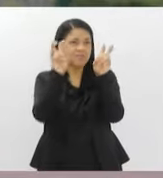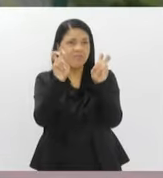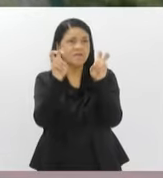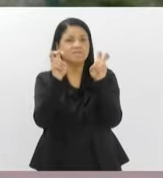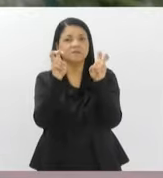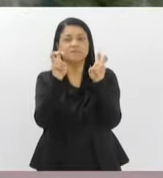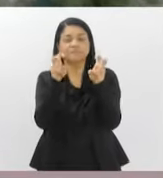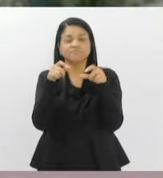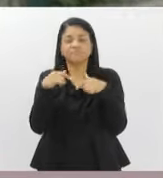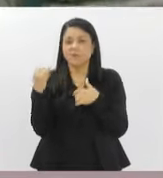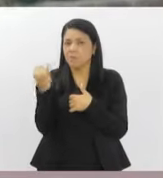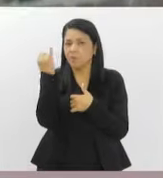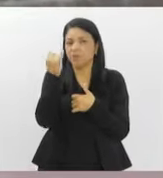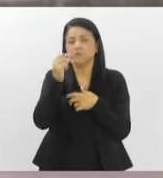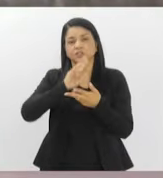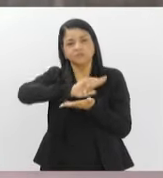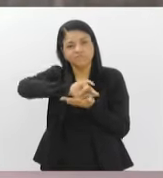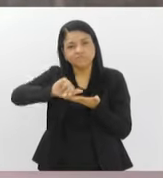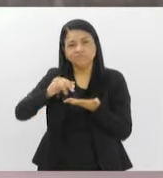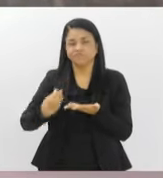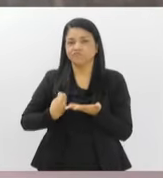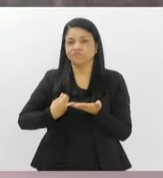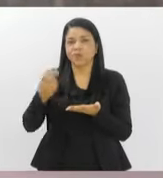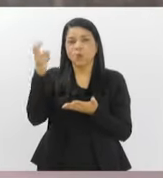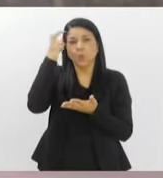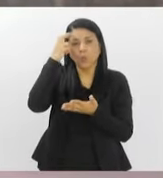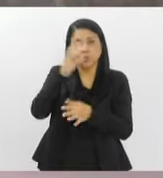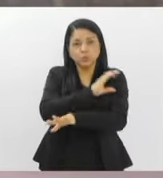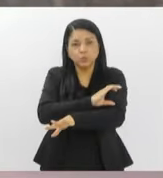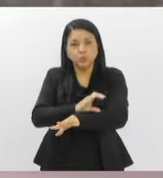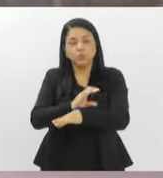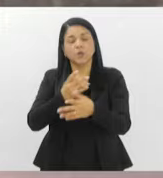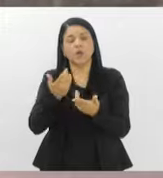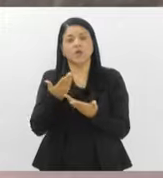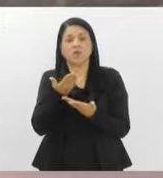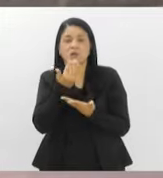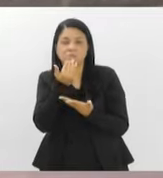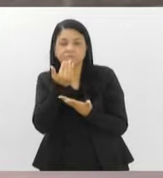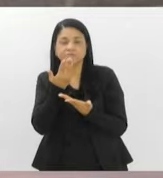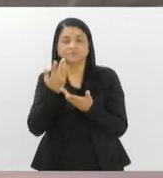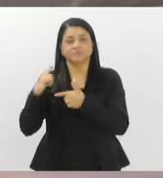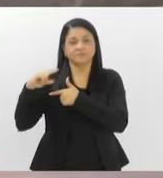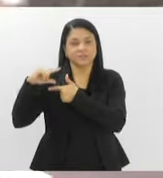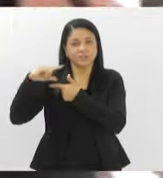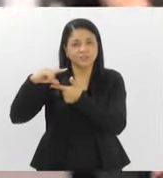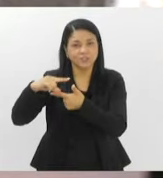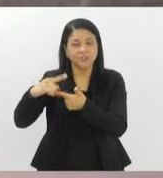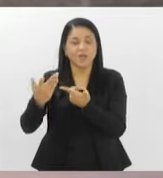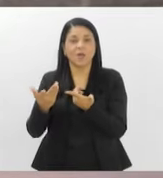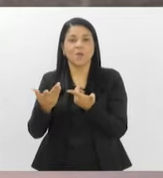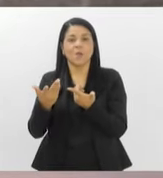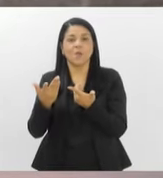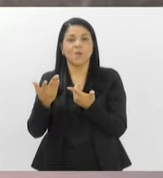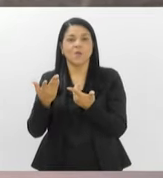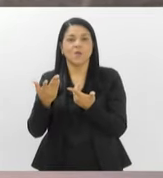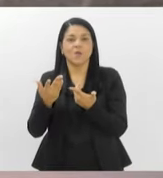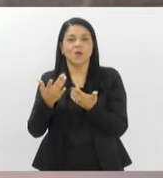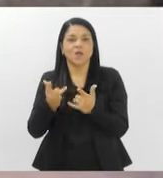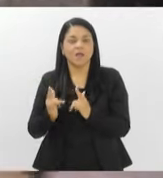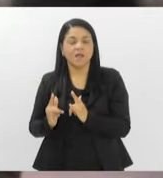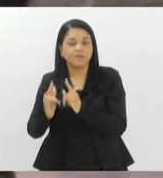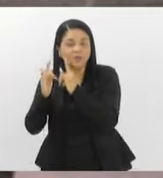latentes da região. Biodiversidade, a cultura local, as comunidades tradicionais, a arquitetura. Enfim, a trajetória da